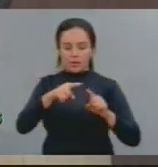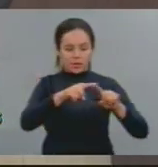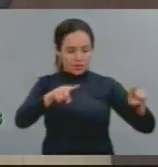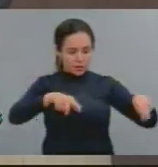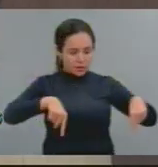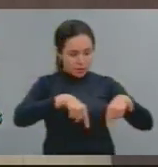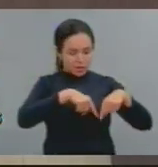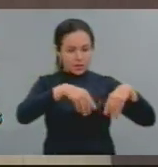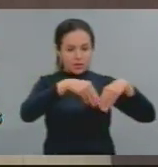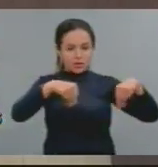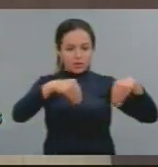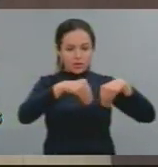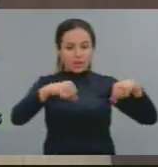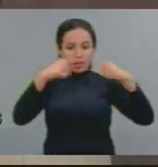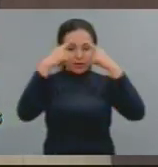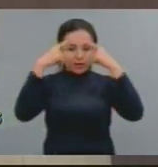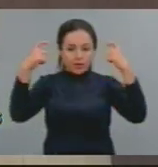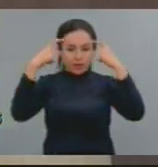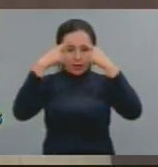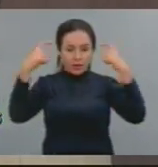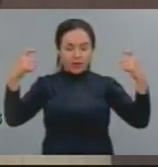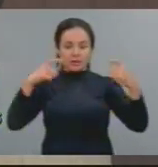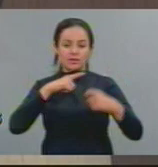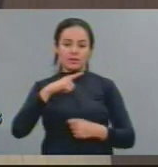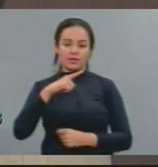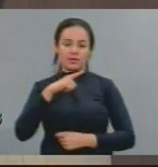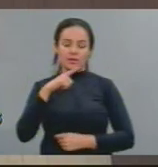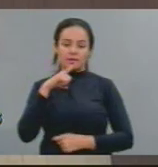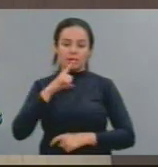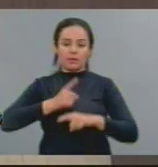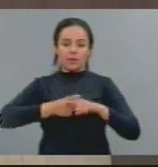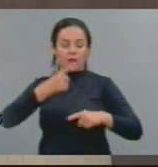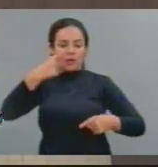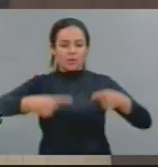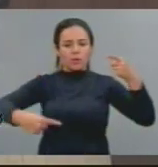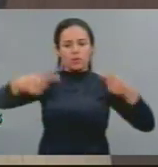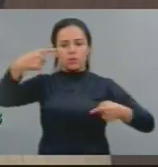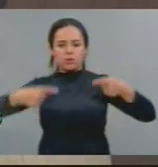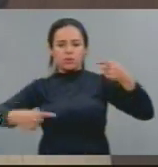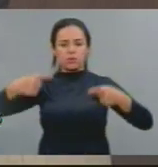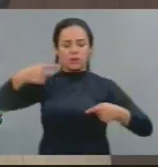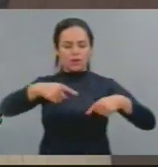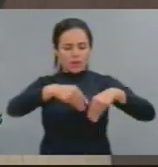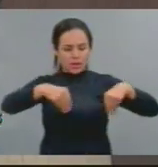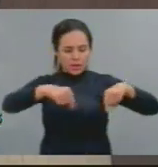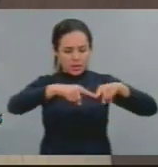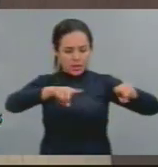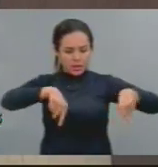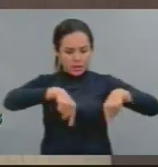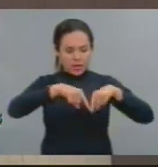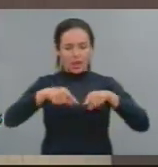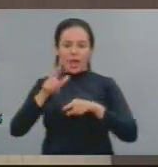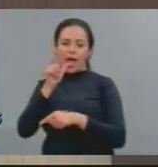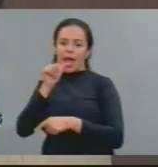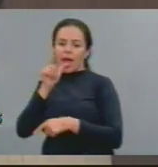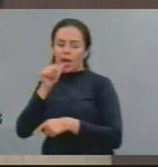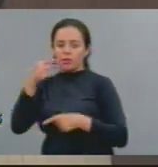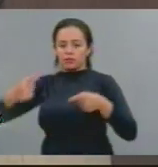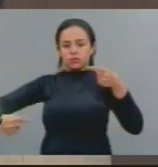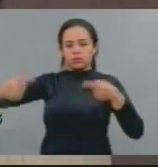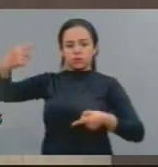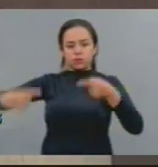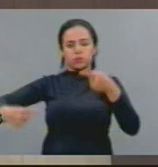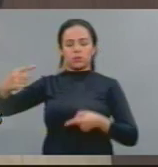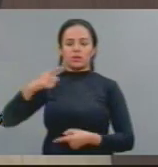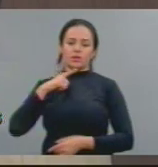A violência no campo é fruto da disputa pela terra e pela água. E na ausência